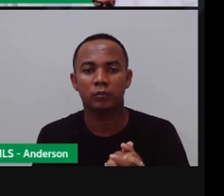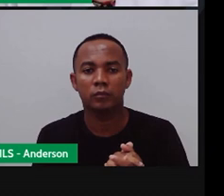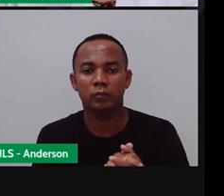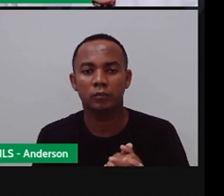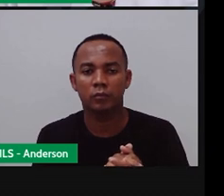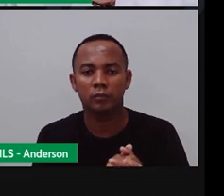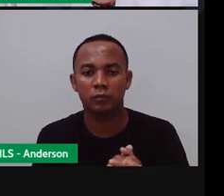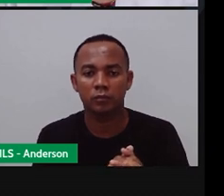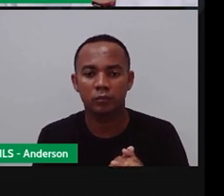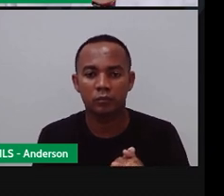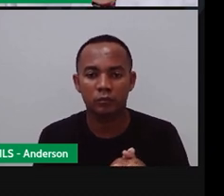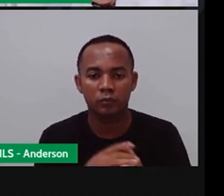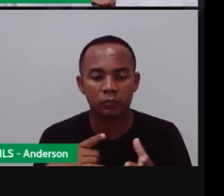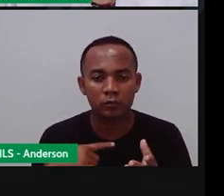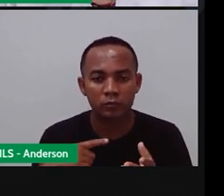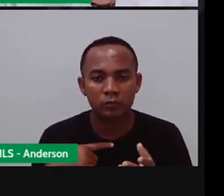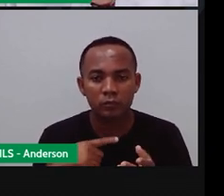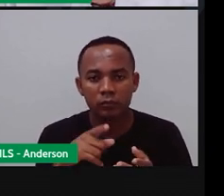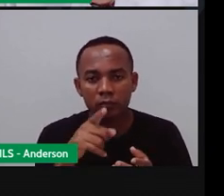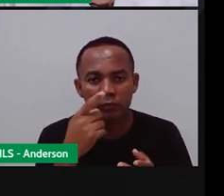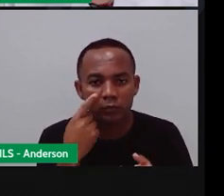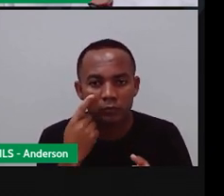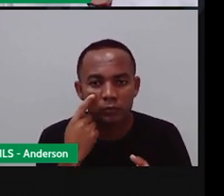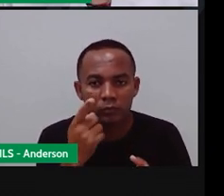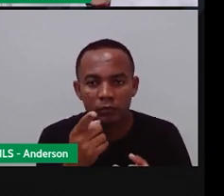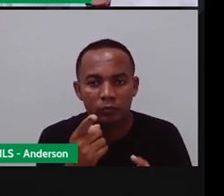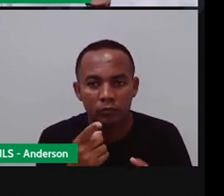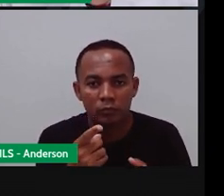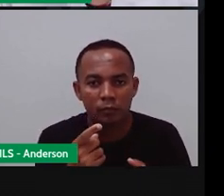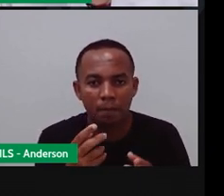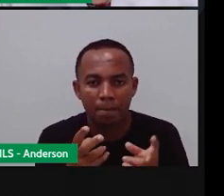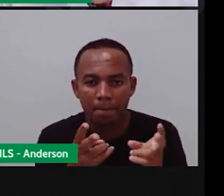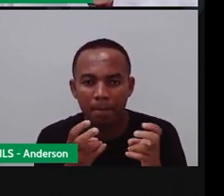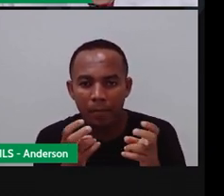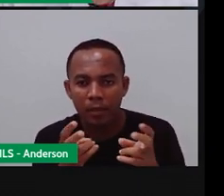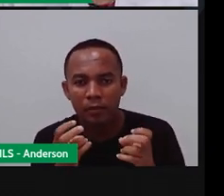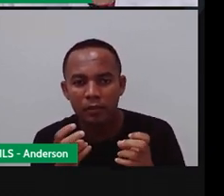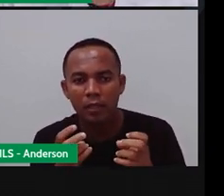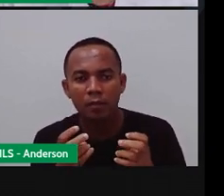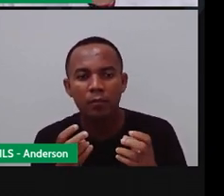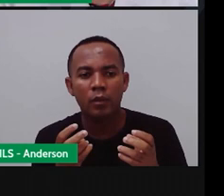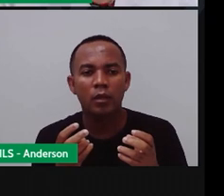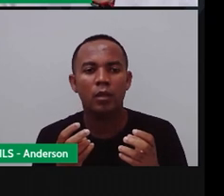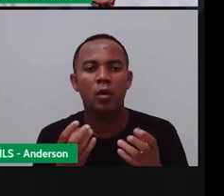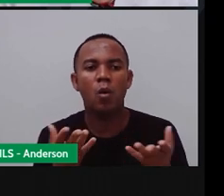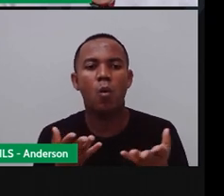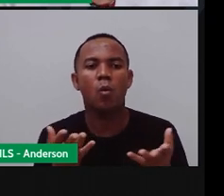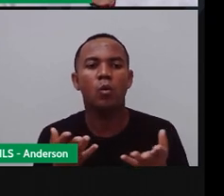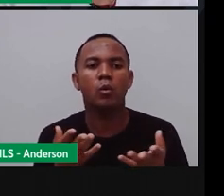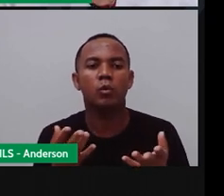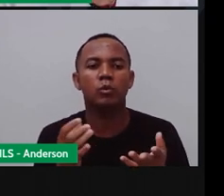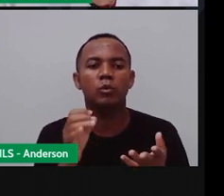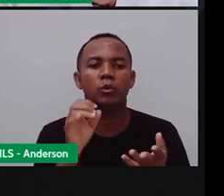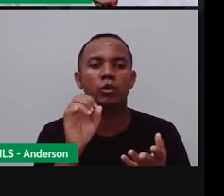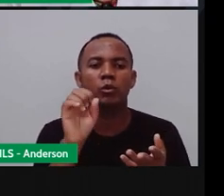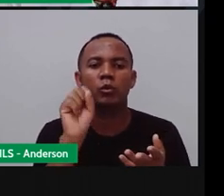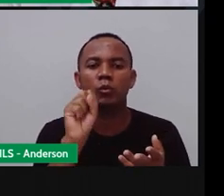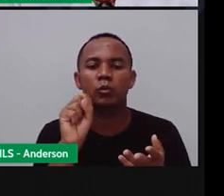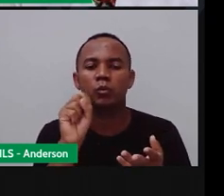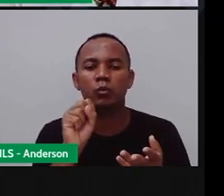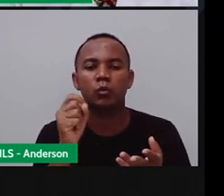Viram que aqui é para colocar o hemisfério norte né mas ela falou que nós estamos aonde no hemisfério sul façam